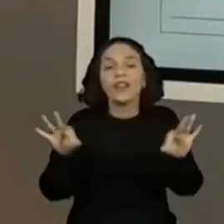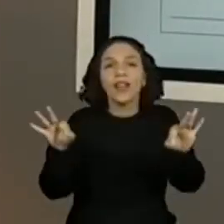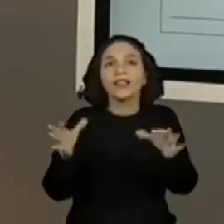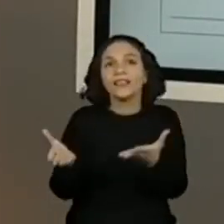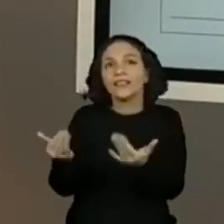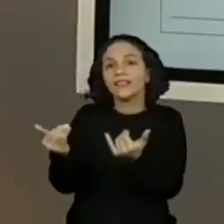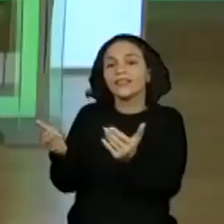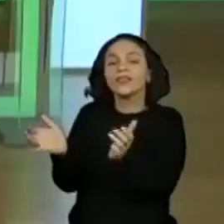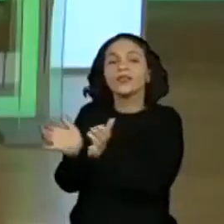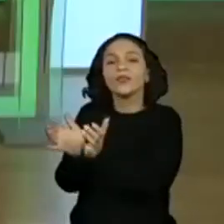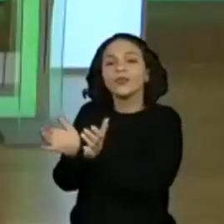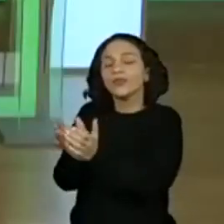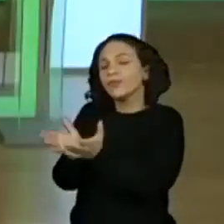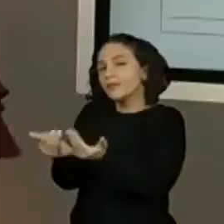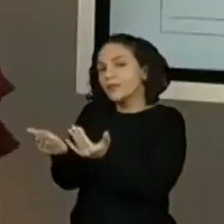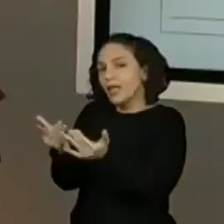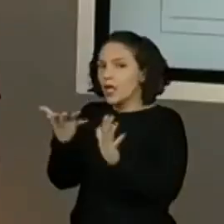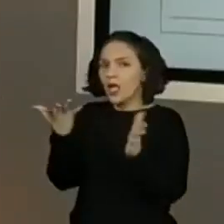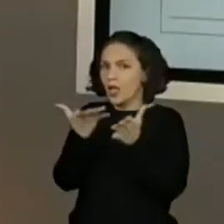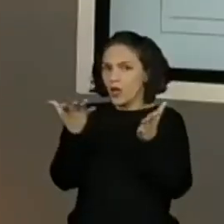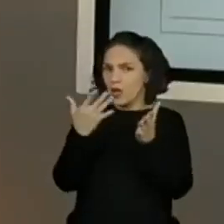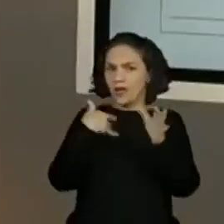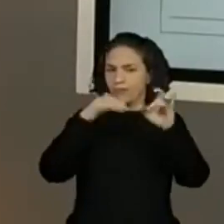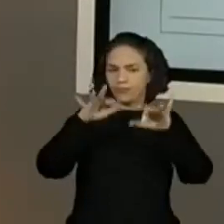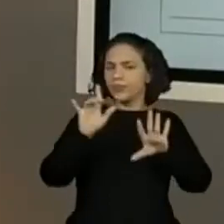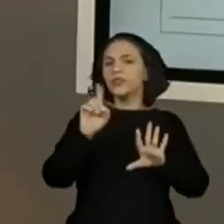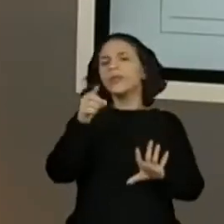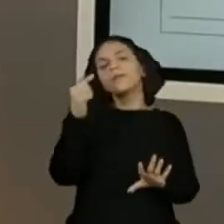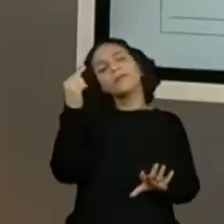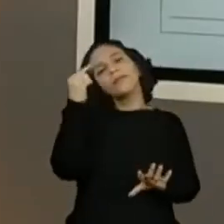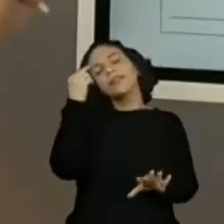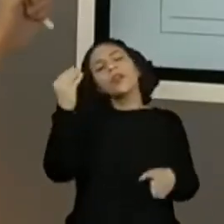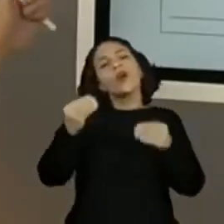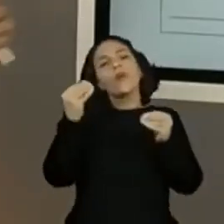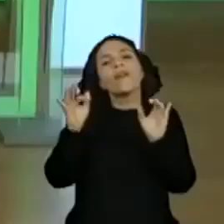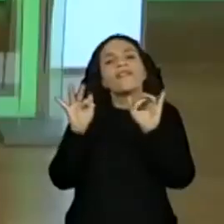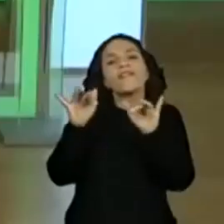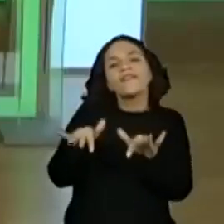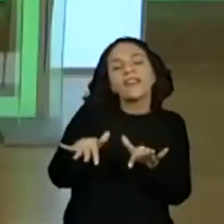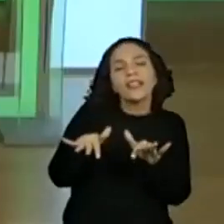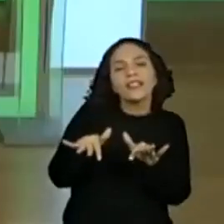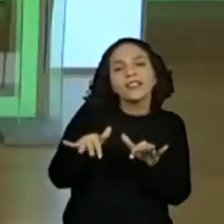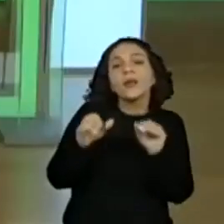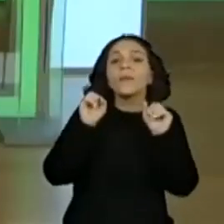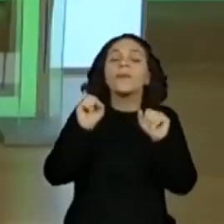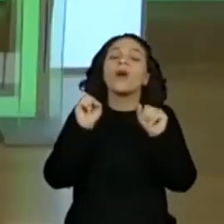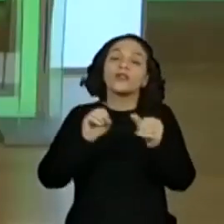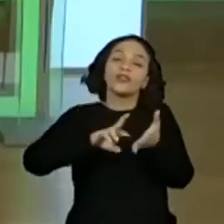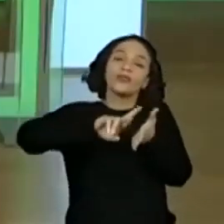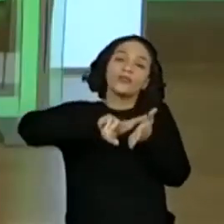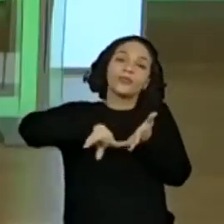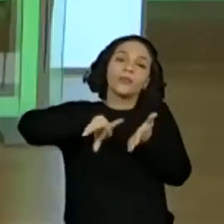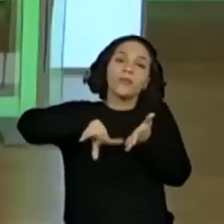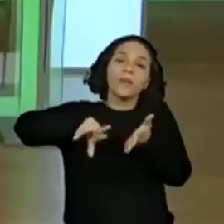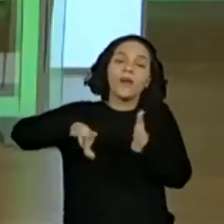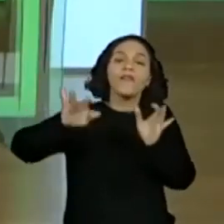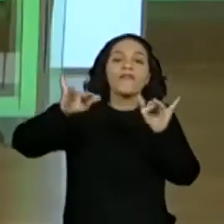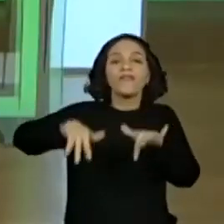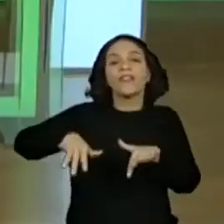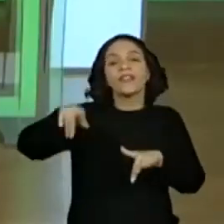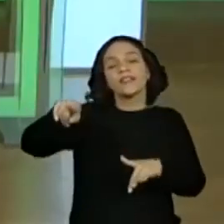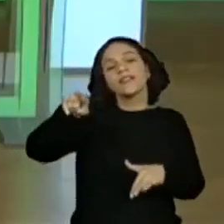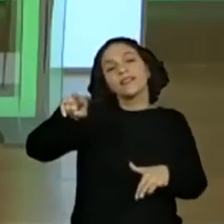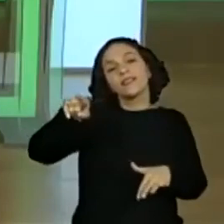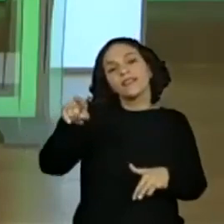Vamos lá. Vamos pensar em aí. Não é para a gente escrever ainda, não. Não é. Só uma frase, né? São os possíveis finais que nós podemos dar para este